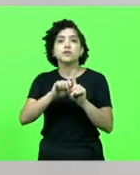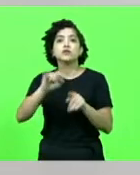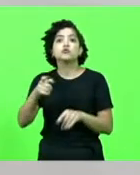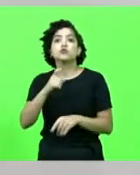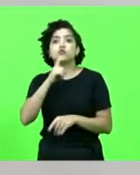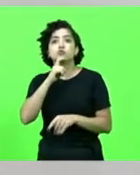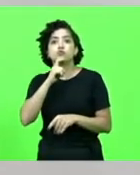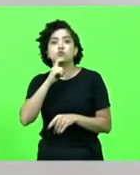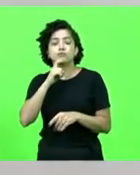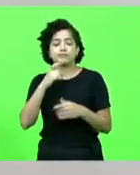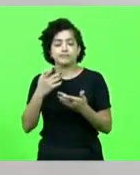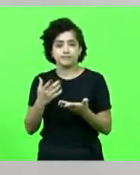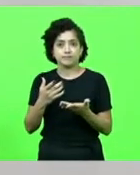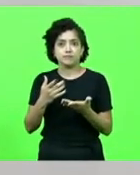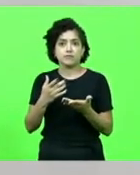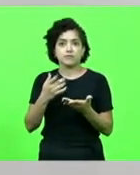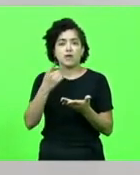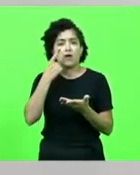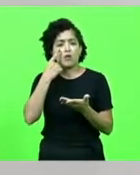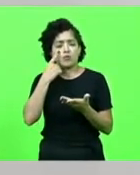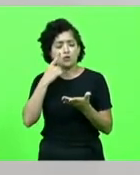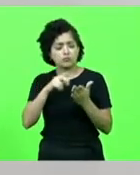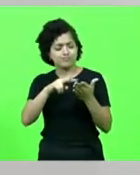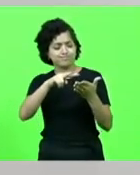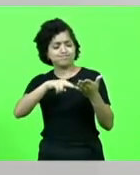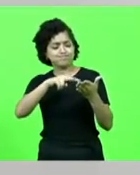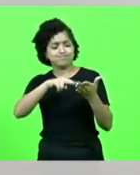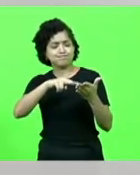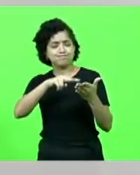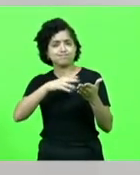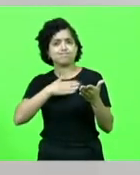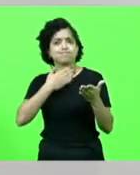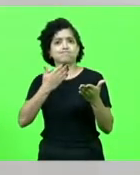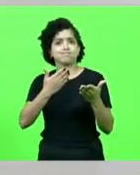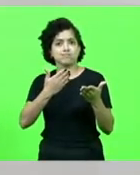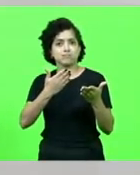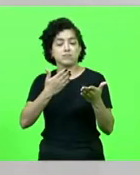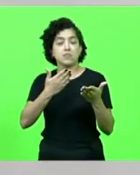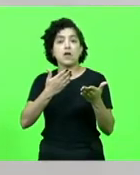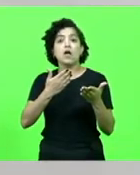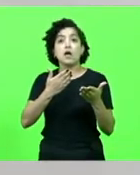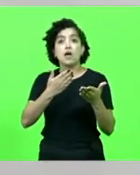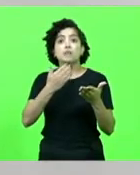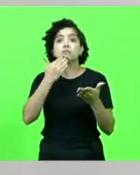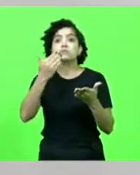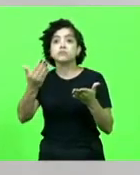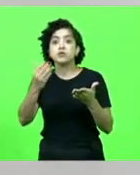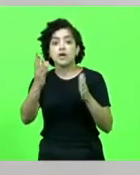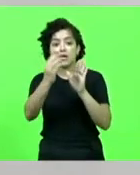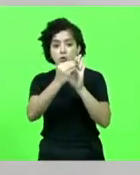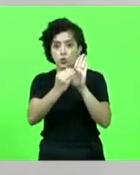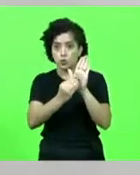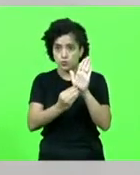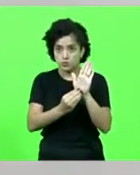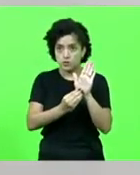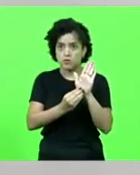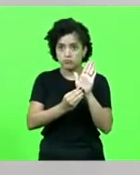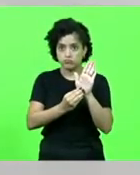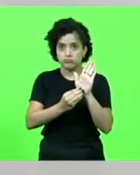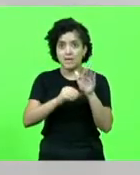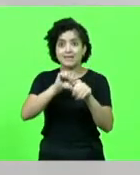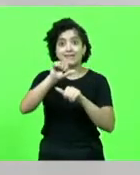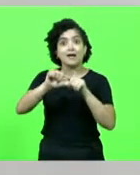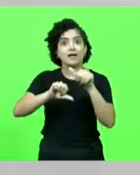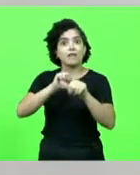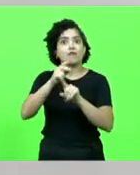fiquei assustado. Milton Robos pedirá a inclusão dos militares na reforma da Previdência.